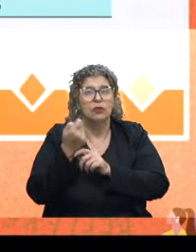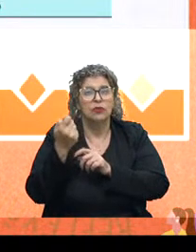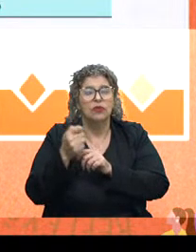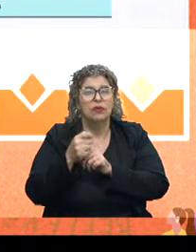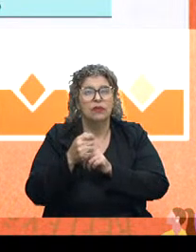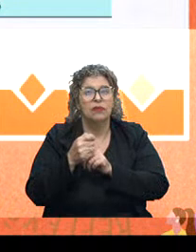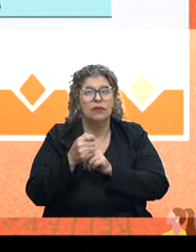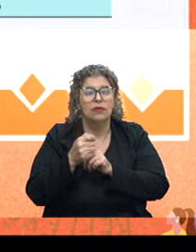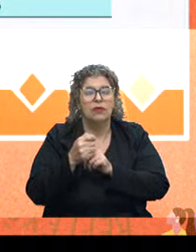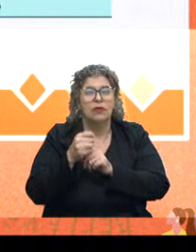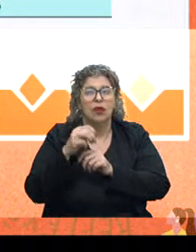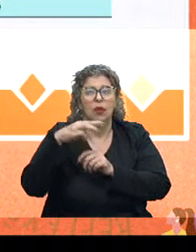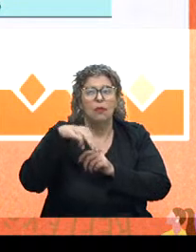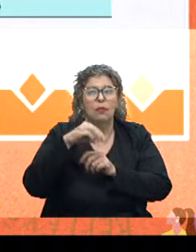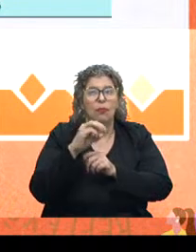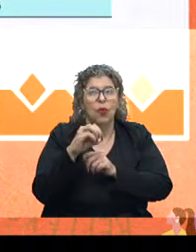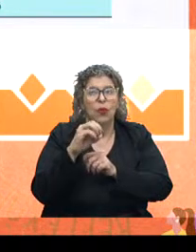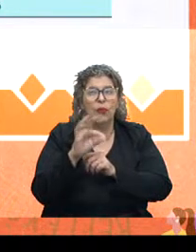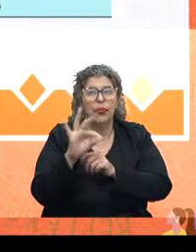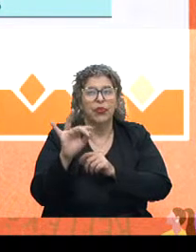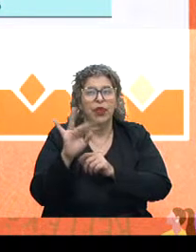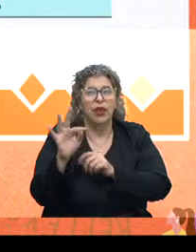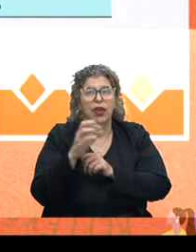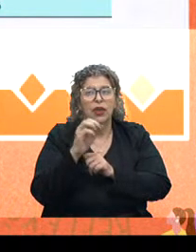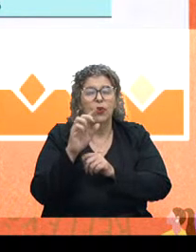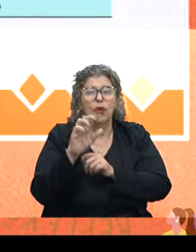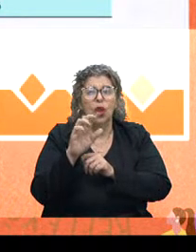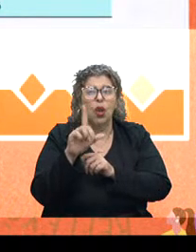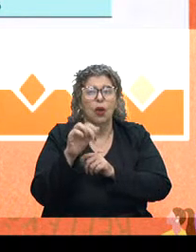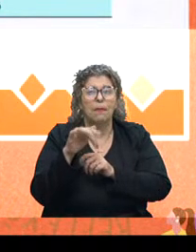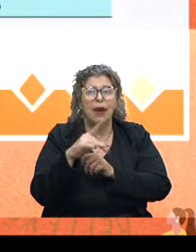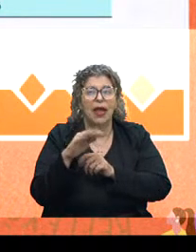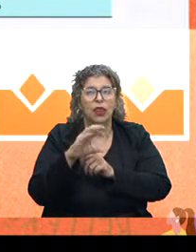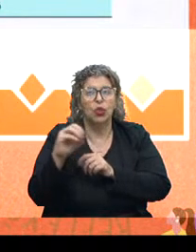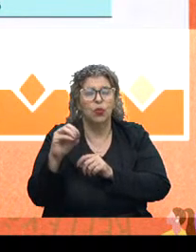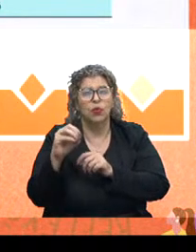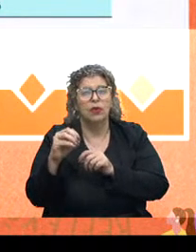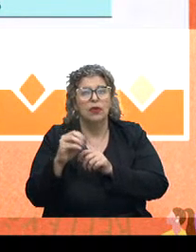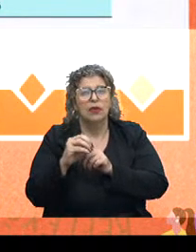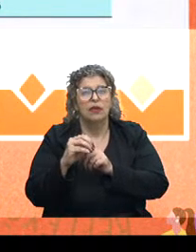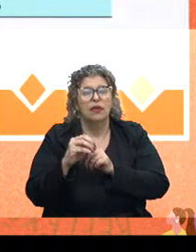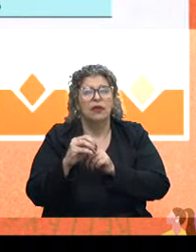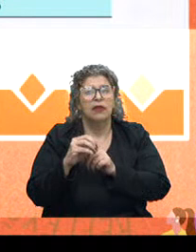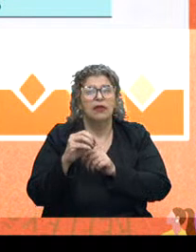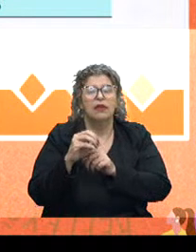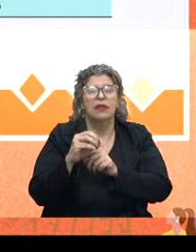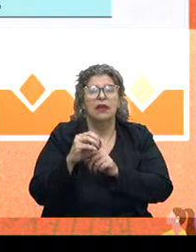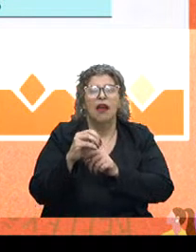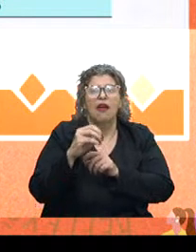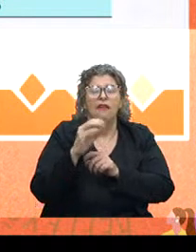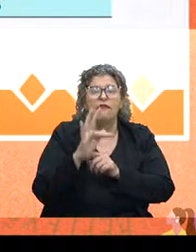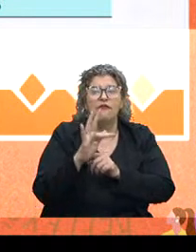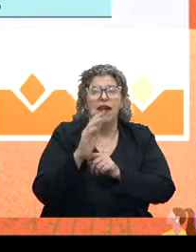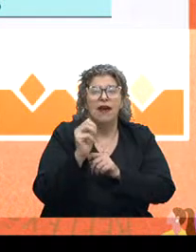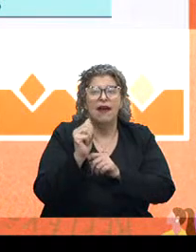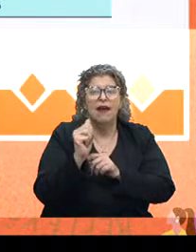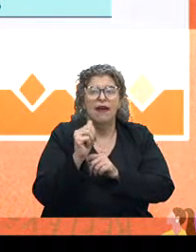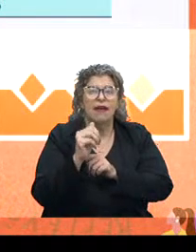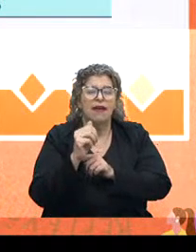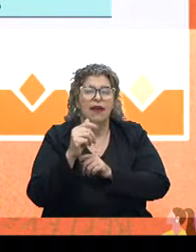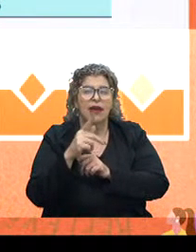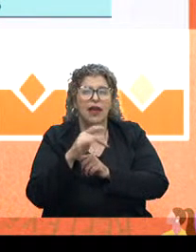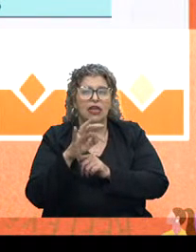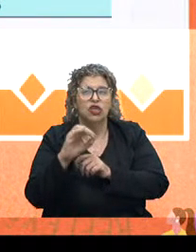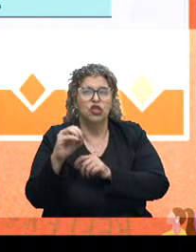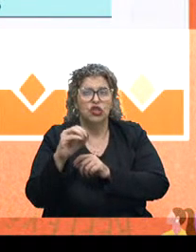Monteiro Lobato, aqui no final da ladeira, e tem também a FACAT, aqui em Itacoara, entre outras faculdades comunitárias.